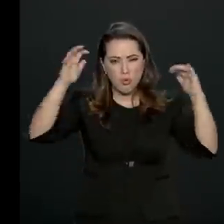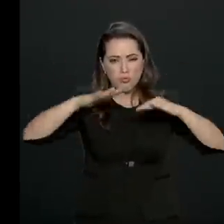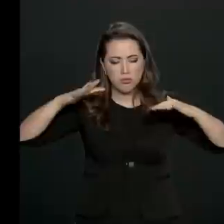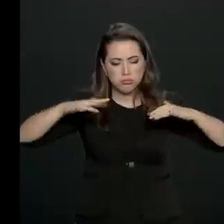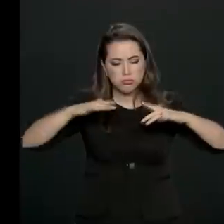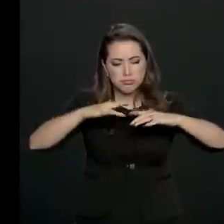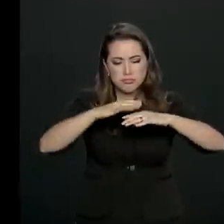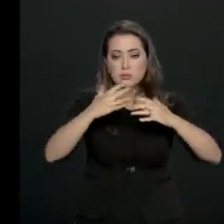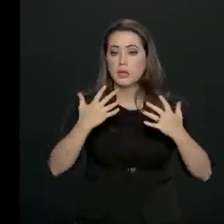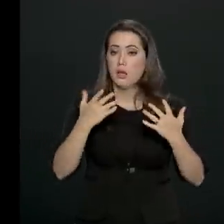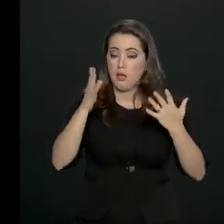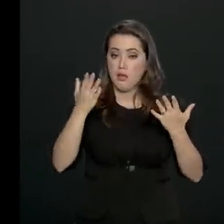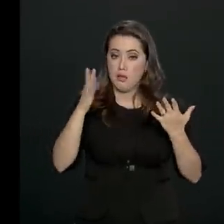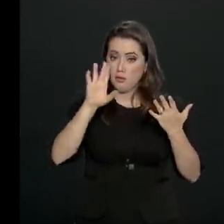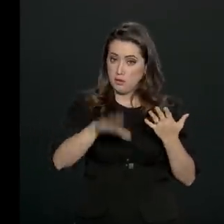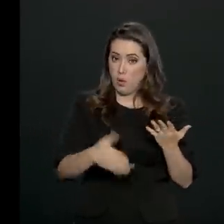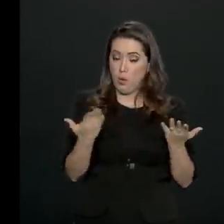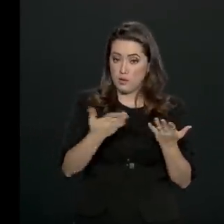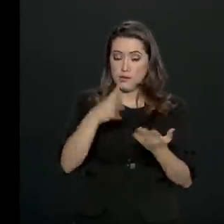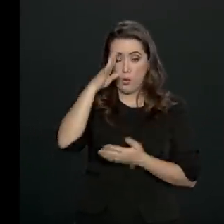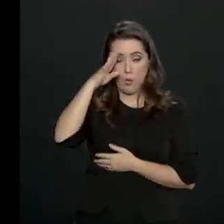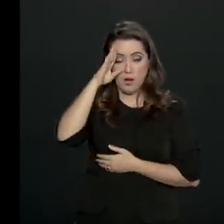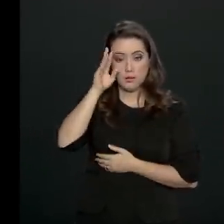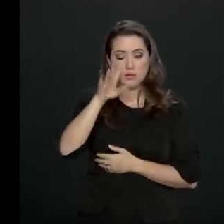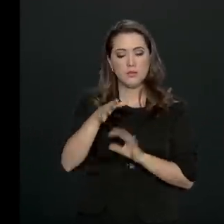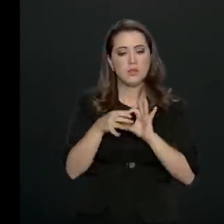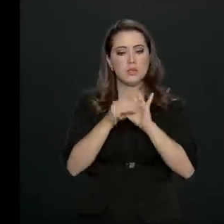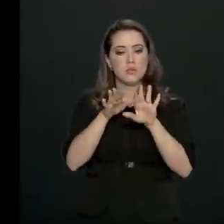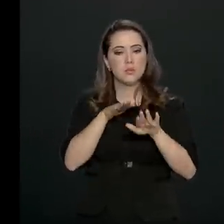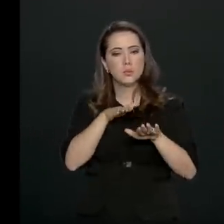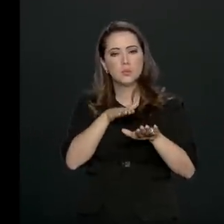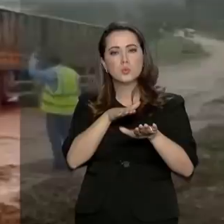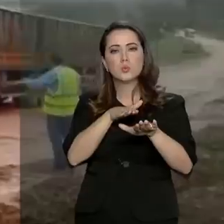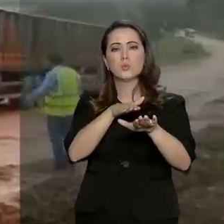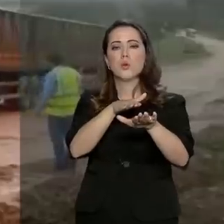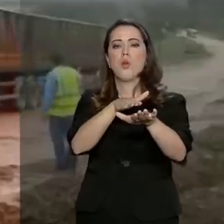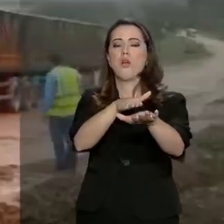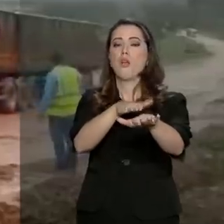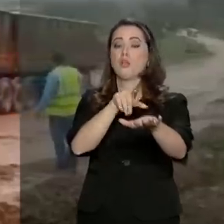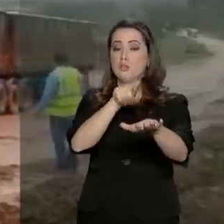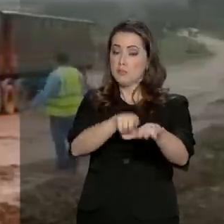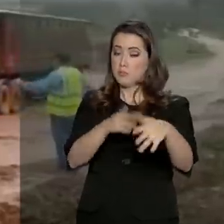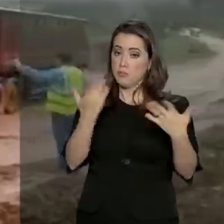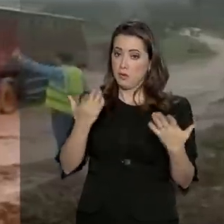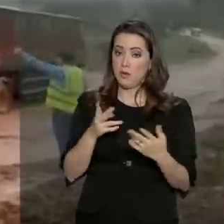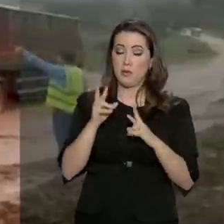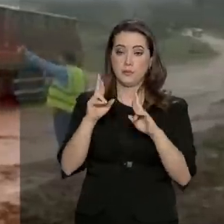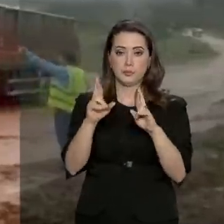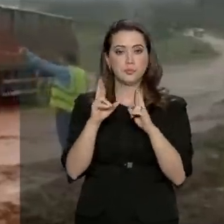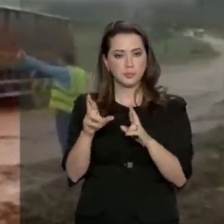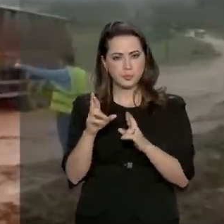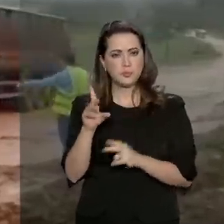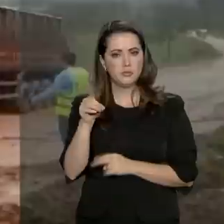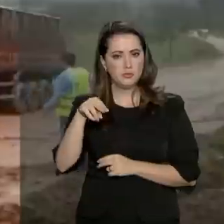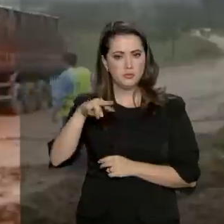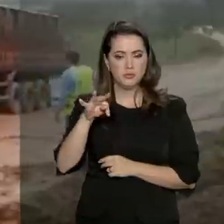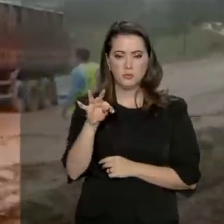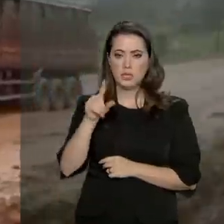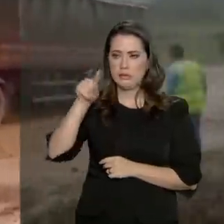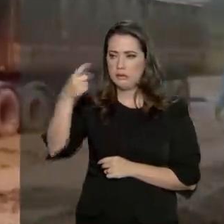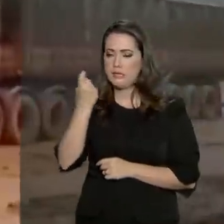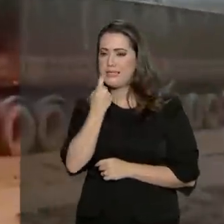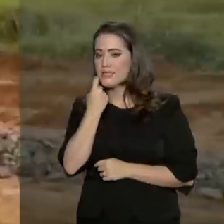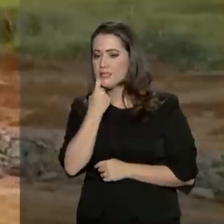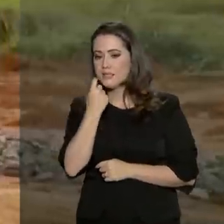Nesta quarta-feira, foi liberado o tráfego no sentido Miritituba-Cuiabá. E a previsão, segundo o DENIT, é que na próxima